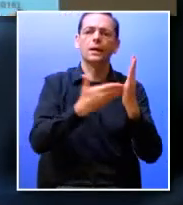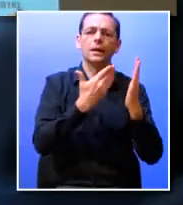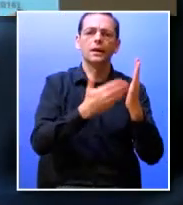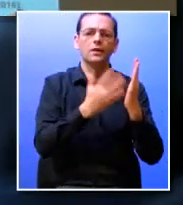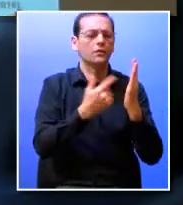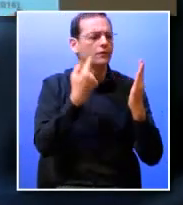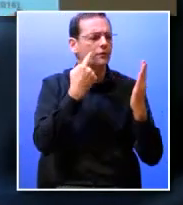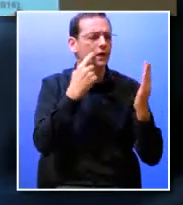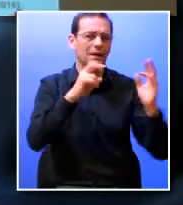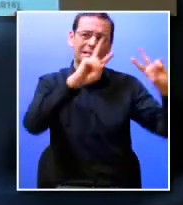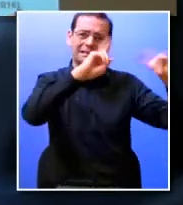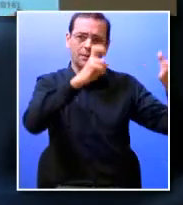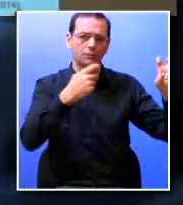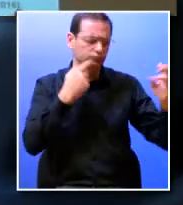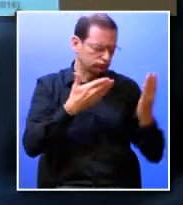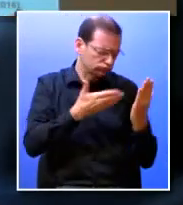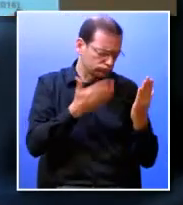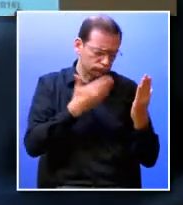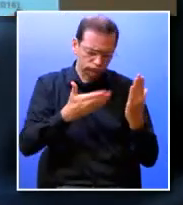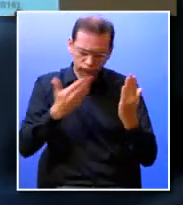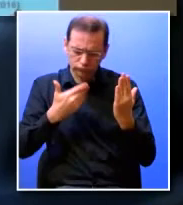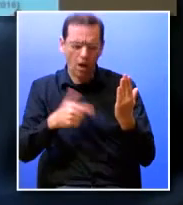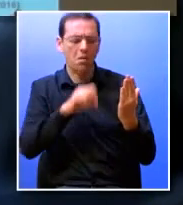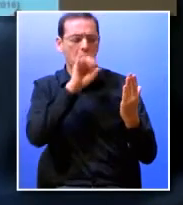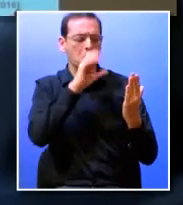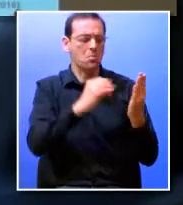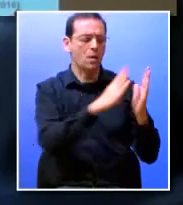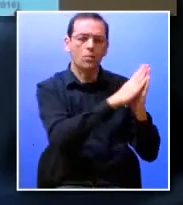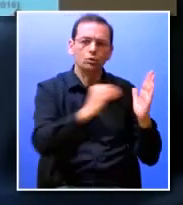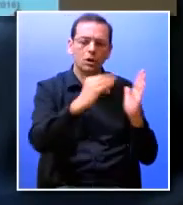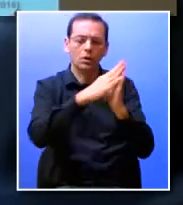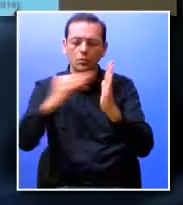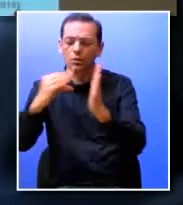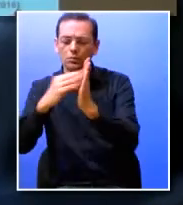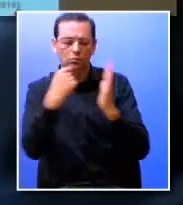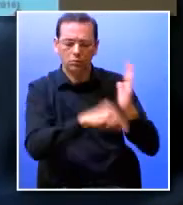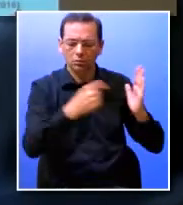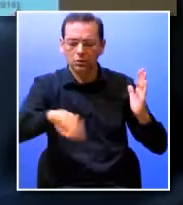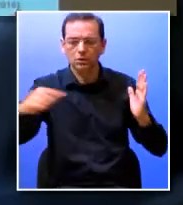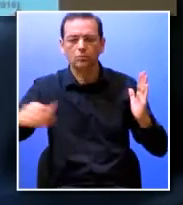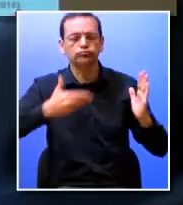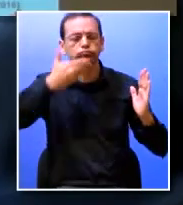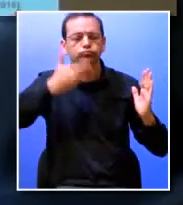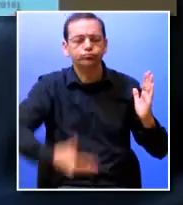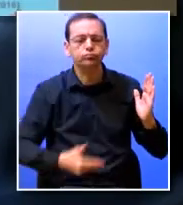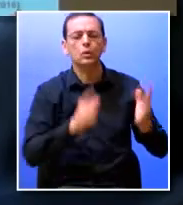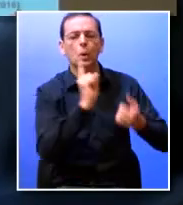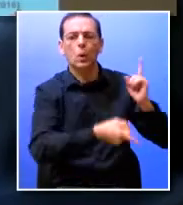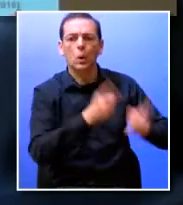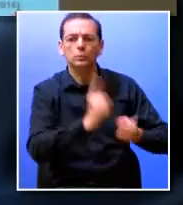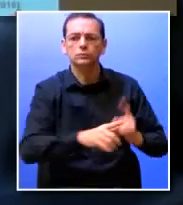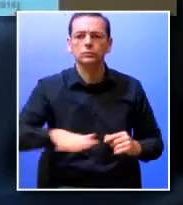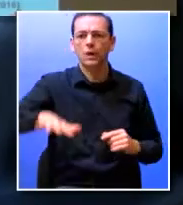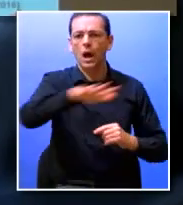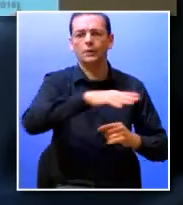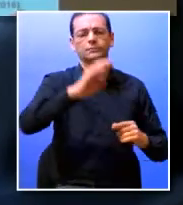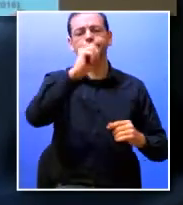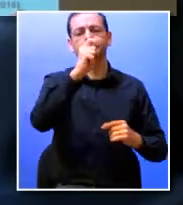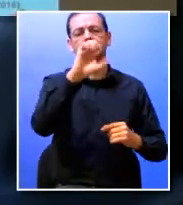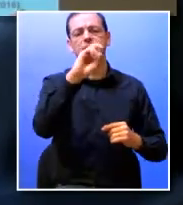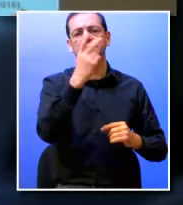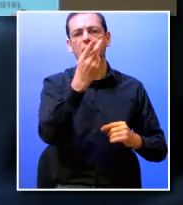assunto onde encontramos diversos modelos sobre o que são as competências e as competências para o século XXI